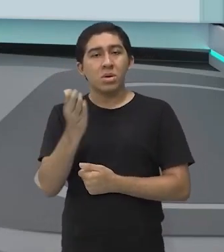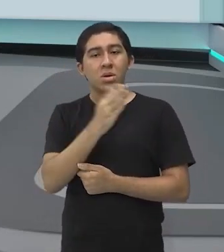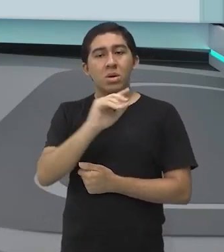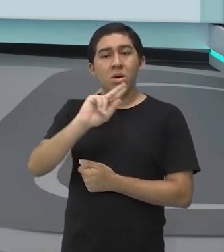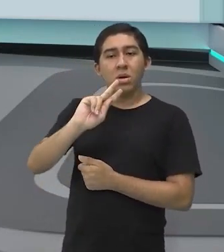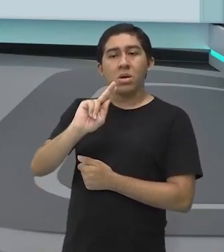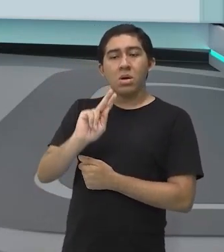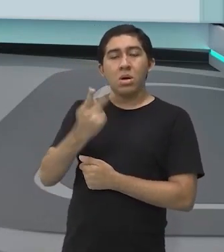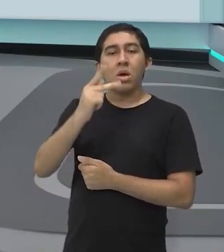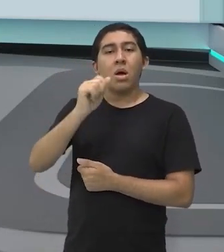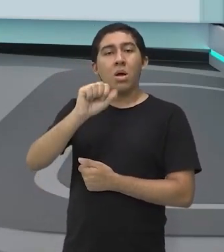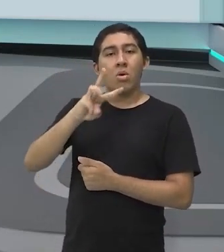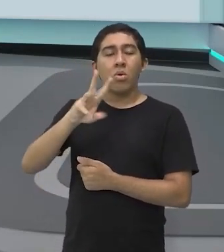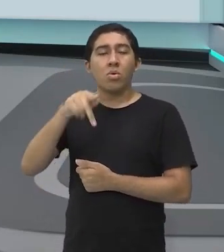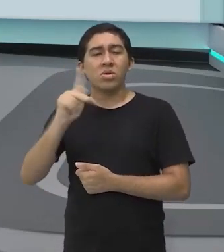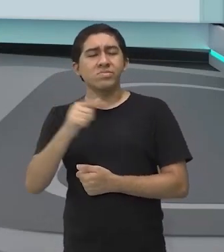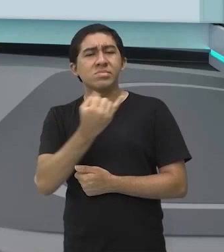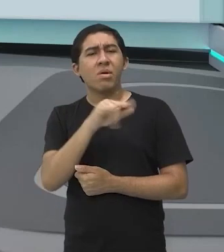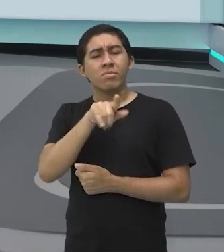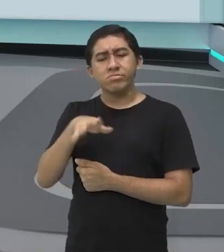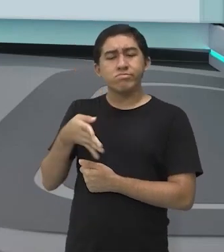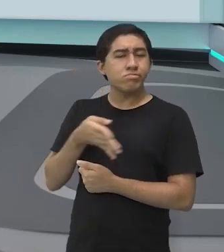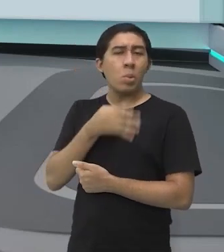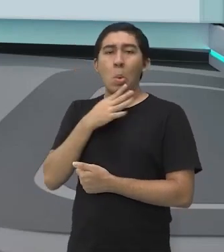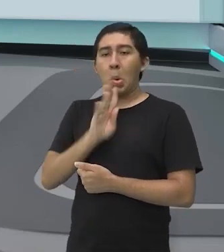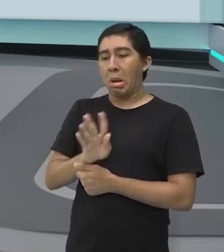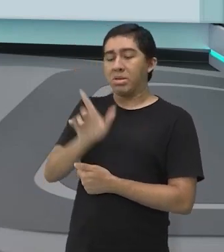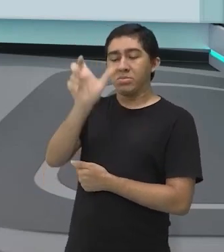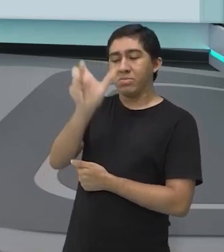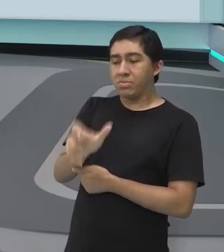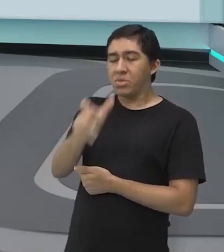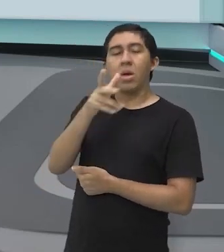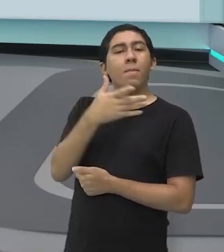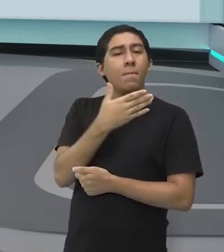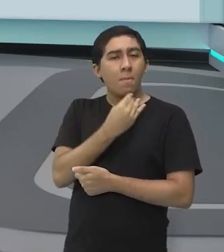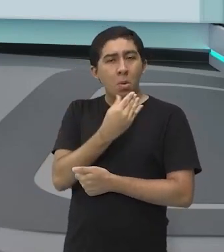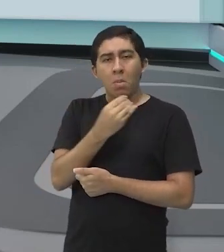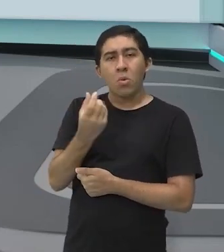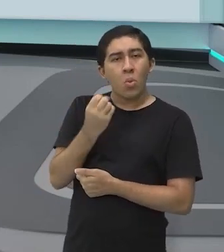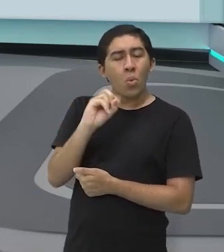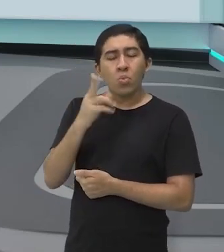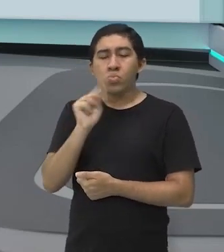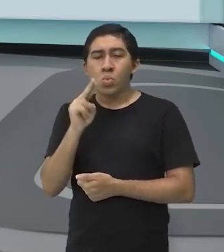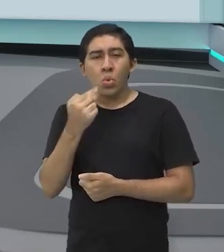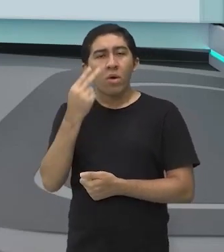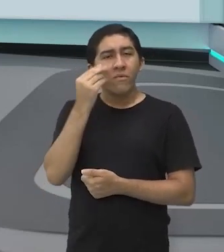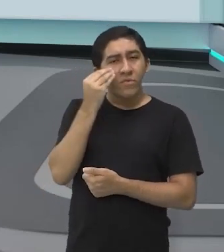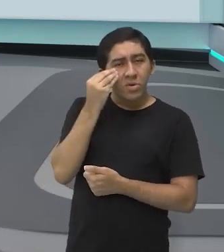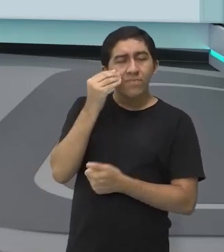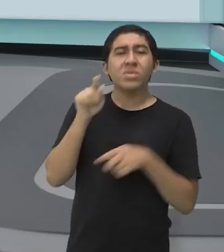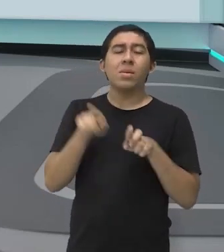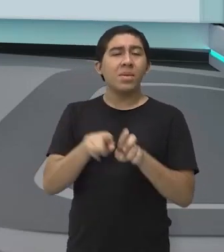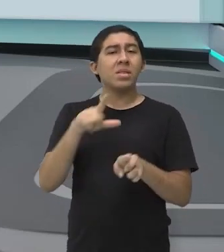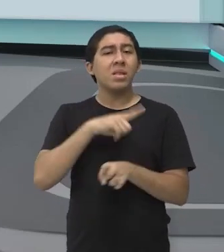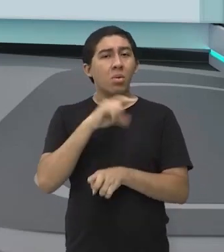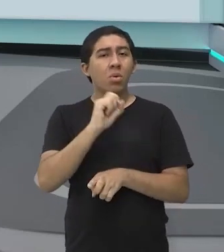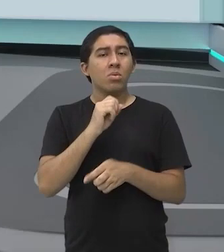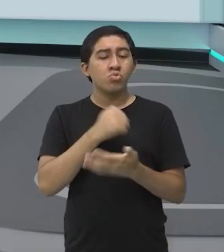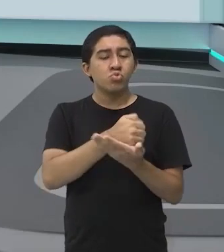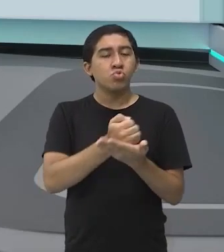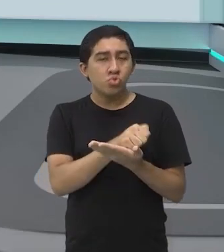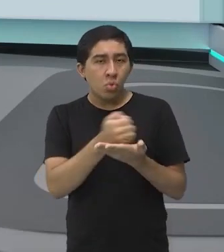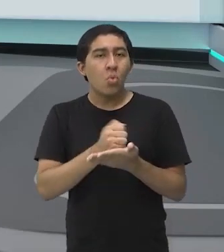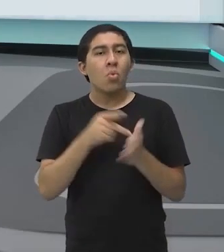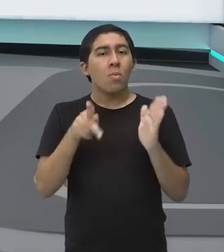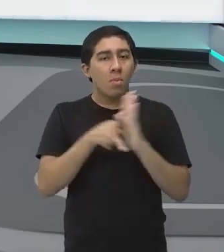se você talvez nunca tenha visto a pessoa, a figura, ou tenha visto ele andando de skate, tem um jogo de videogame criado